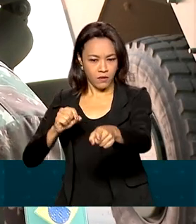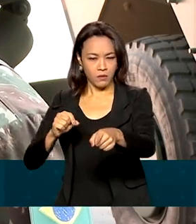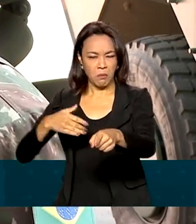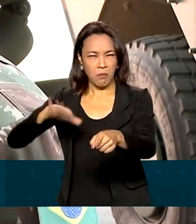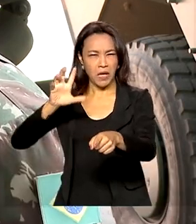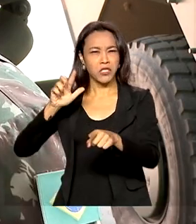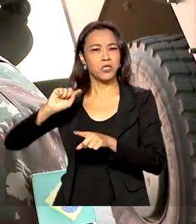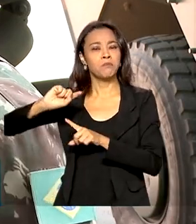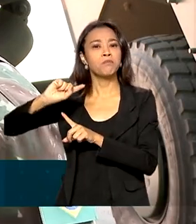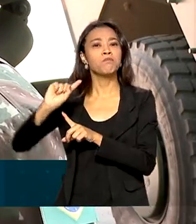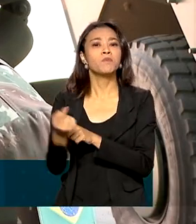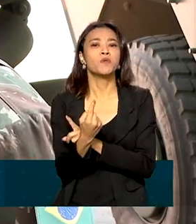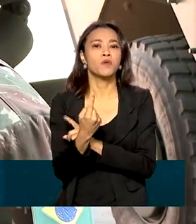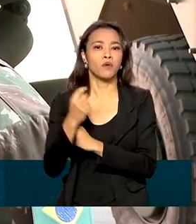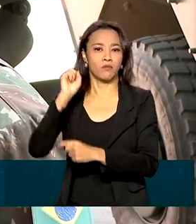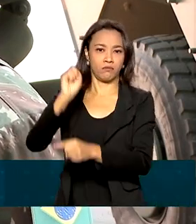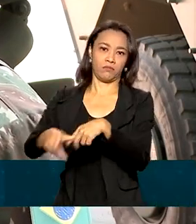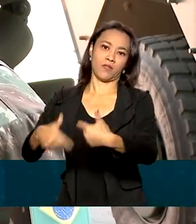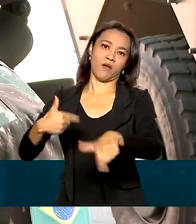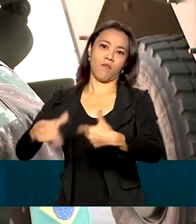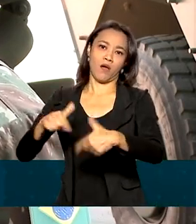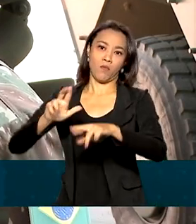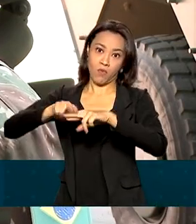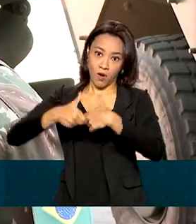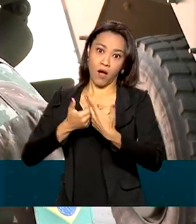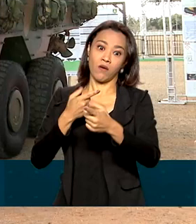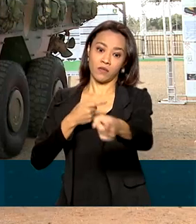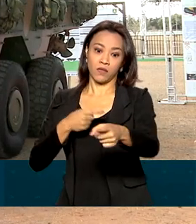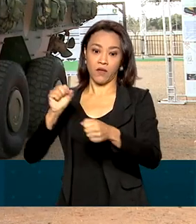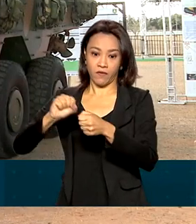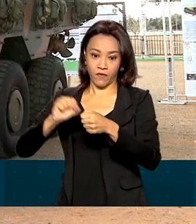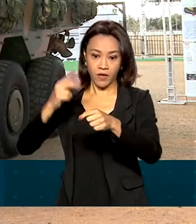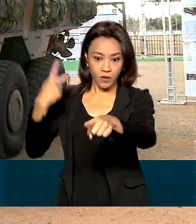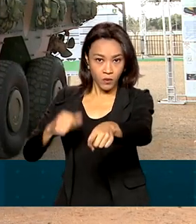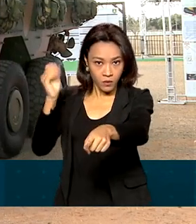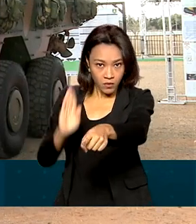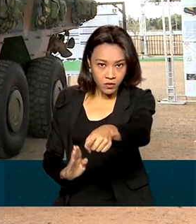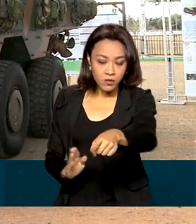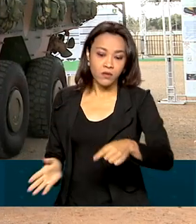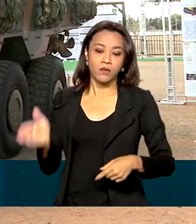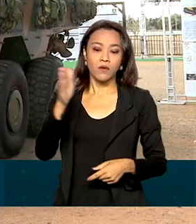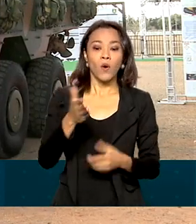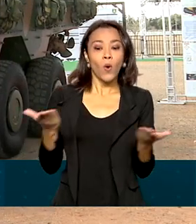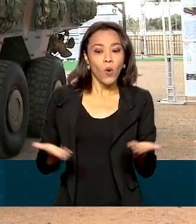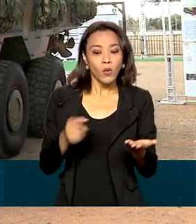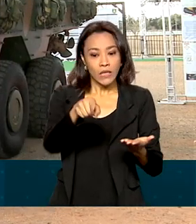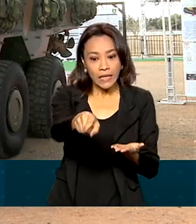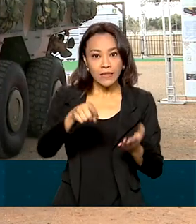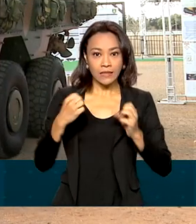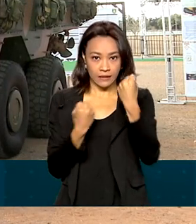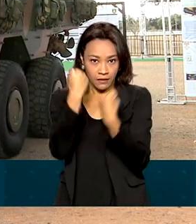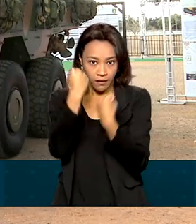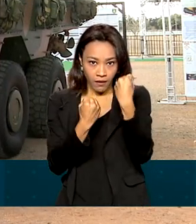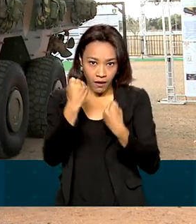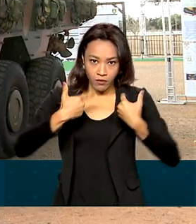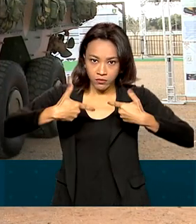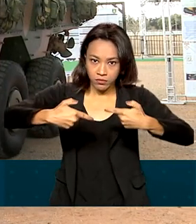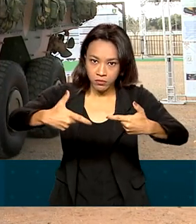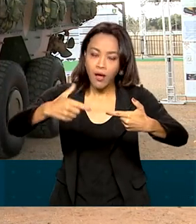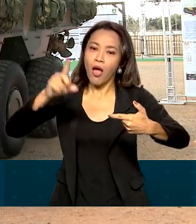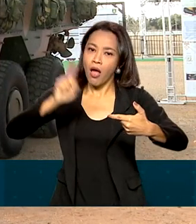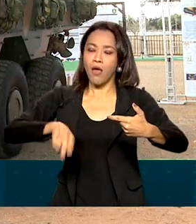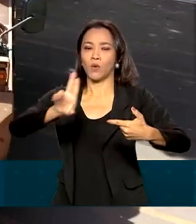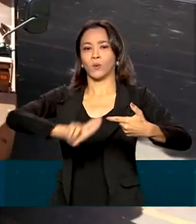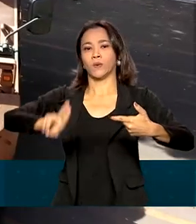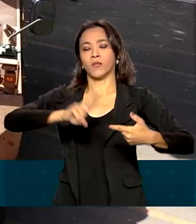mil empregos diretos e vários empregos indiretos. O Guarani é hoje o principal veículo deste tipo usado